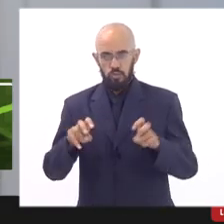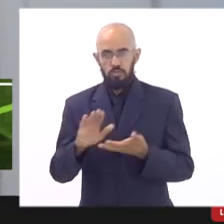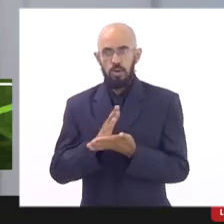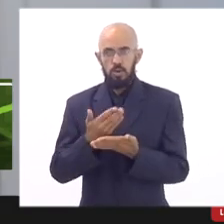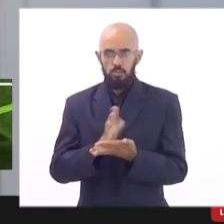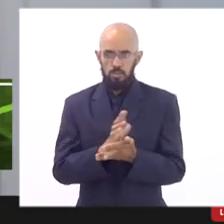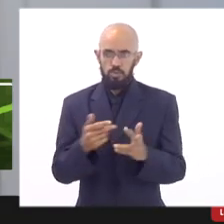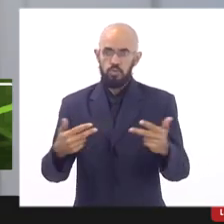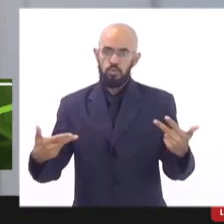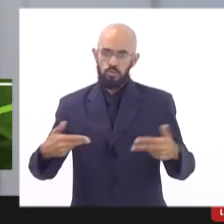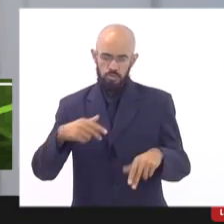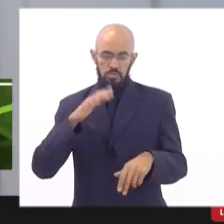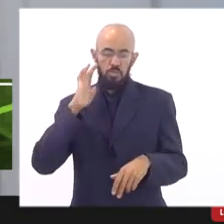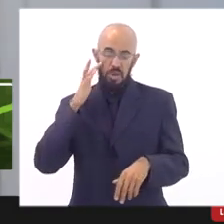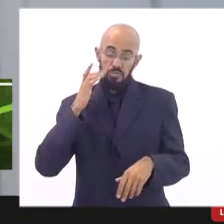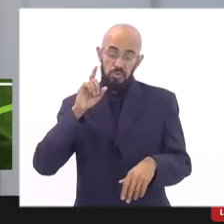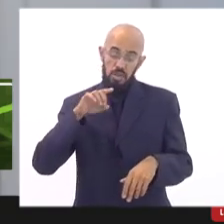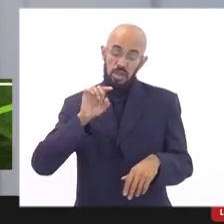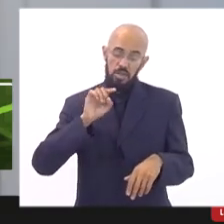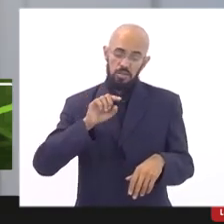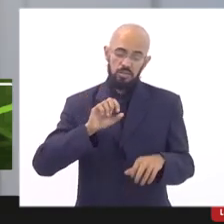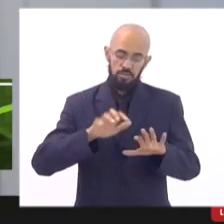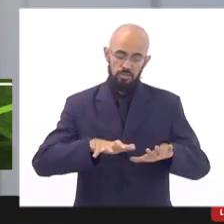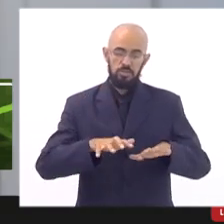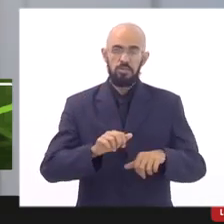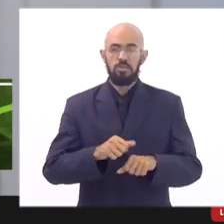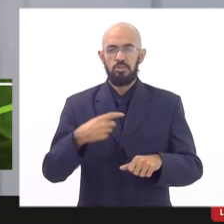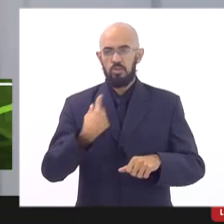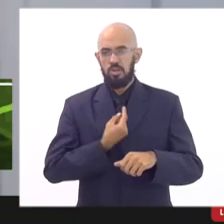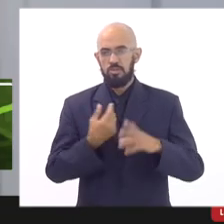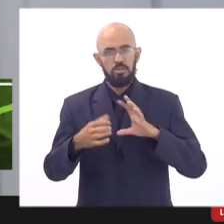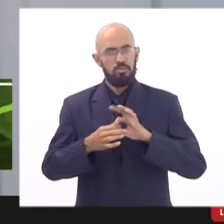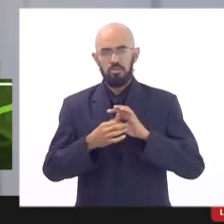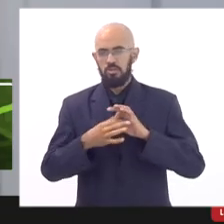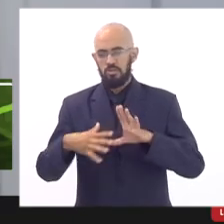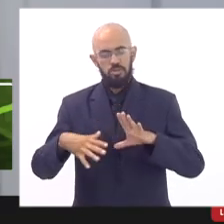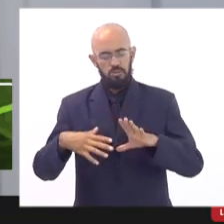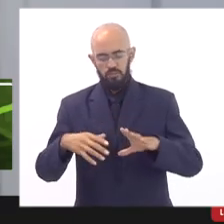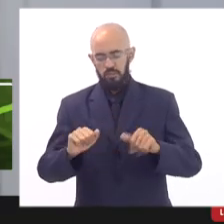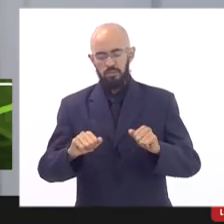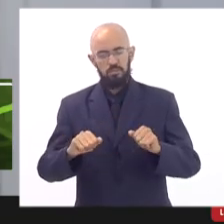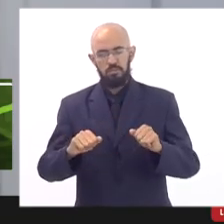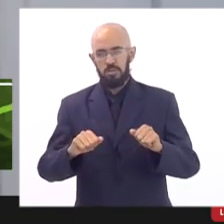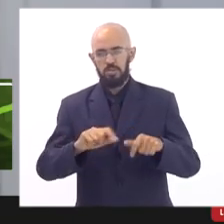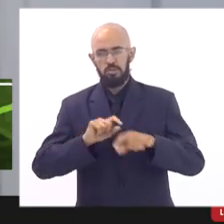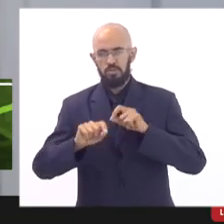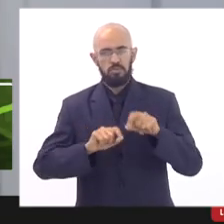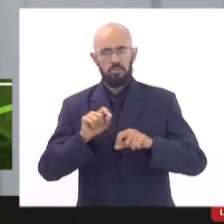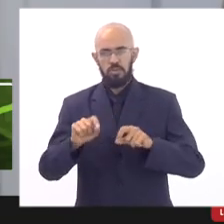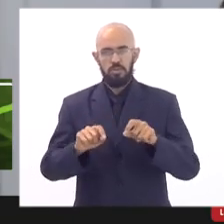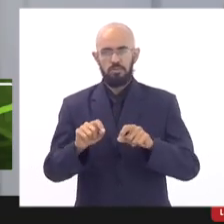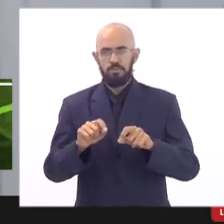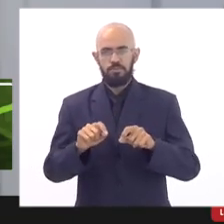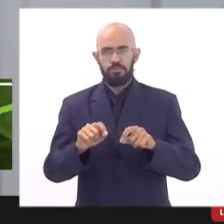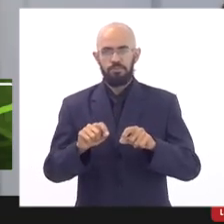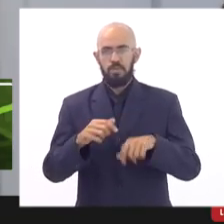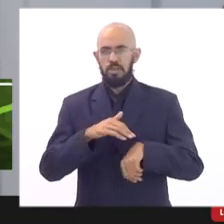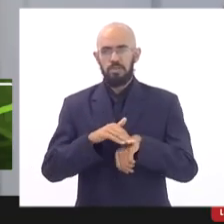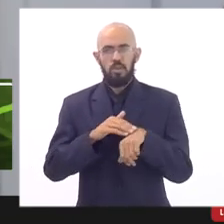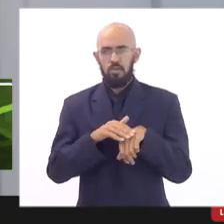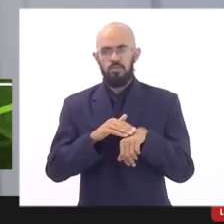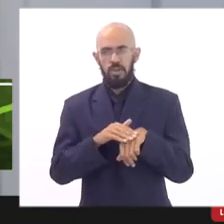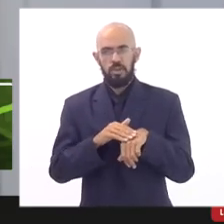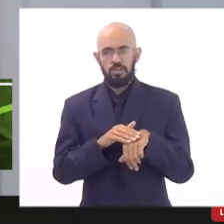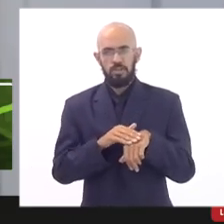levantados foi isso a gente está aqui à disposição me coloco à disposição sempre para essa conversa